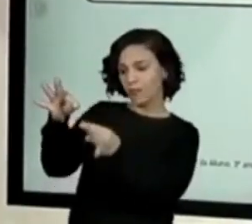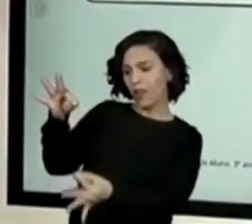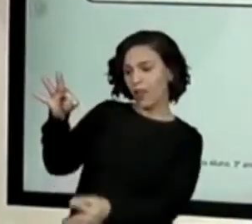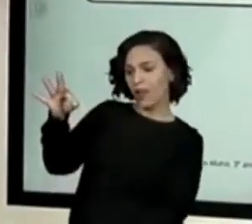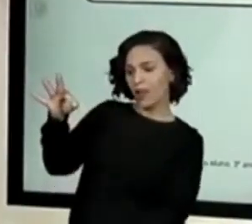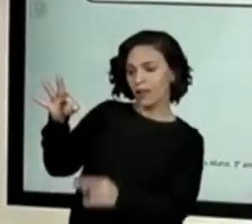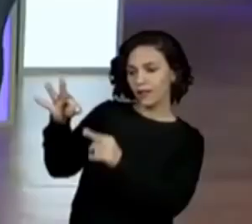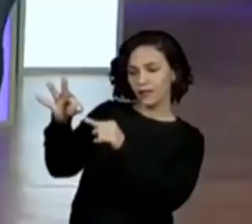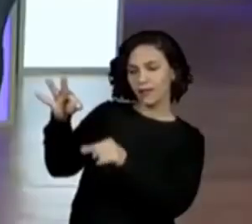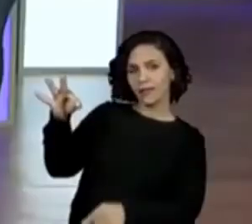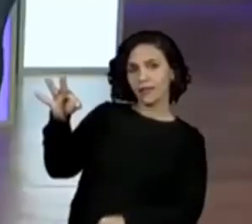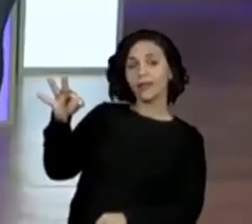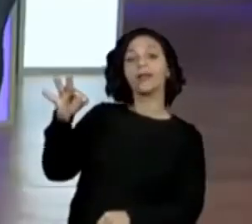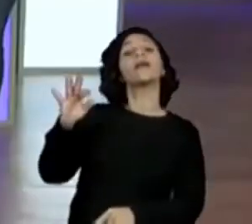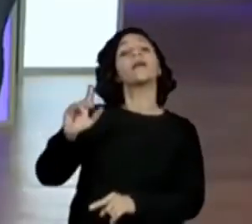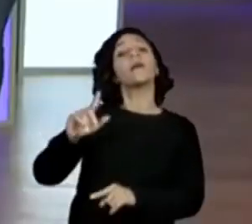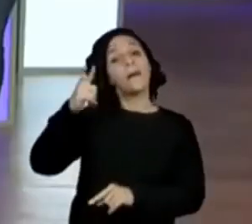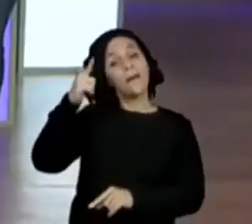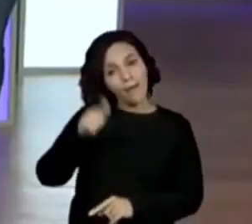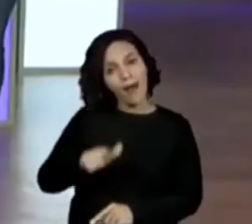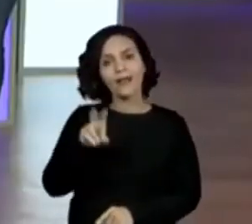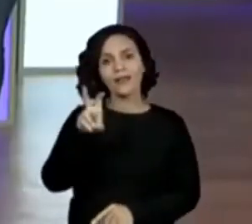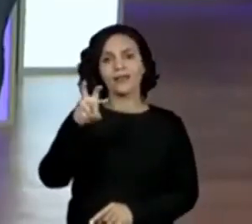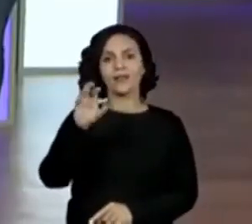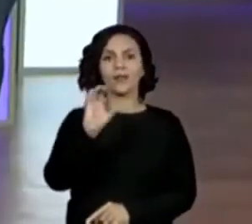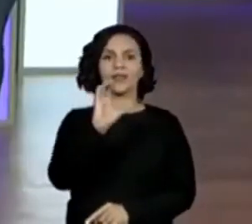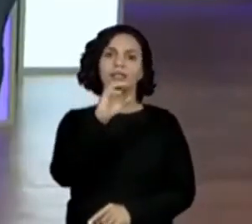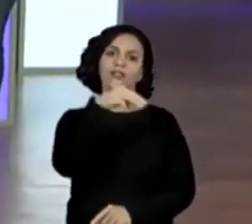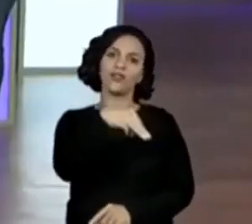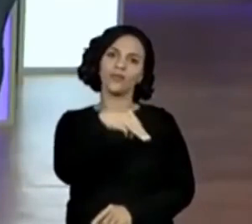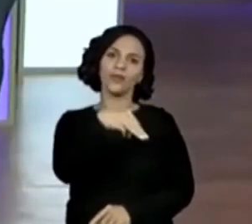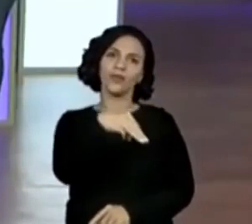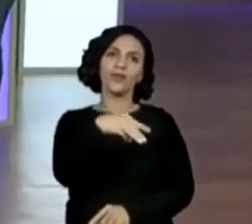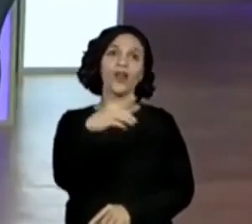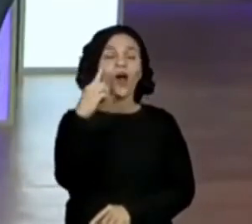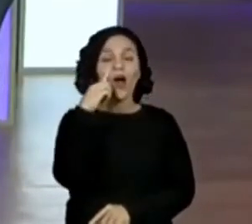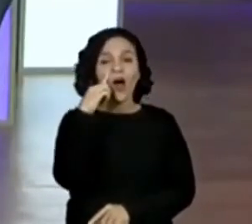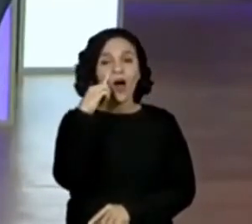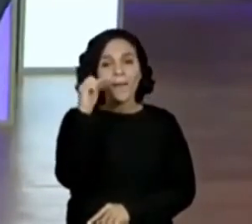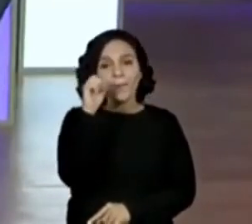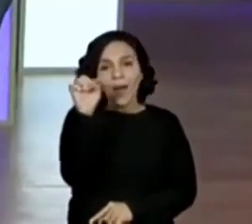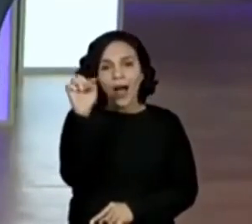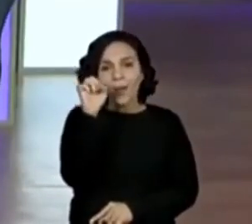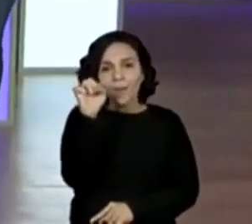mais cinquenta centímetros. E olha como eles ficam marcados.